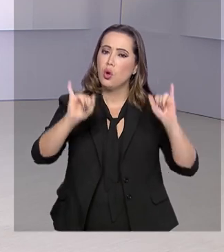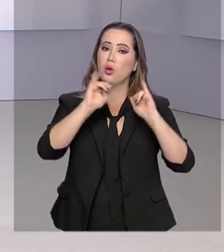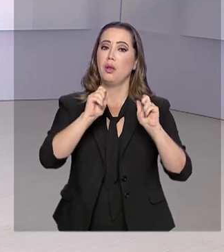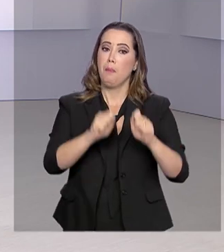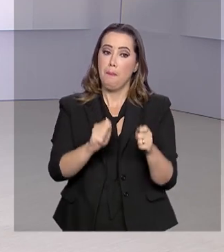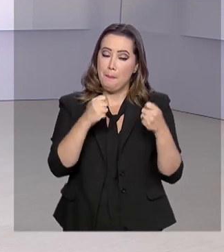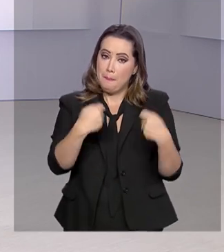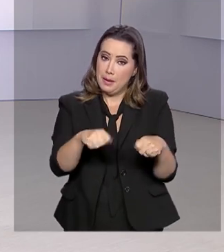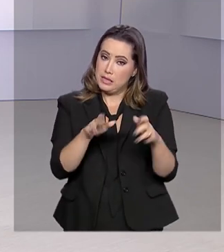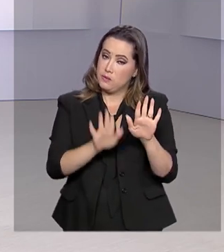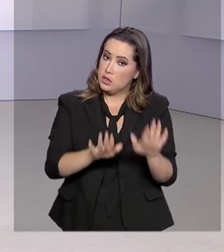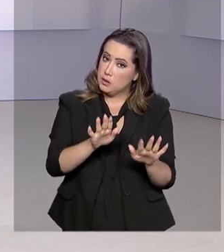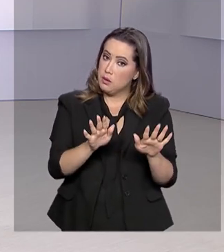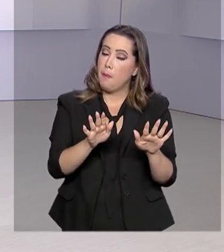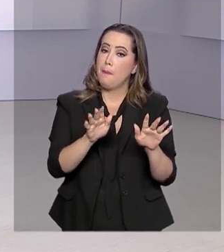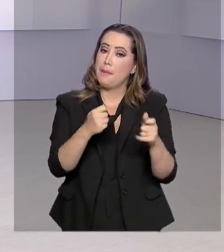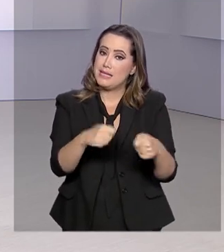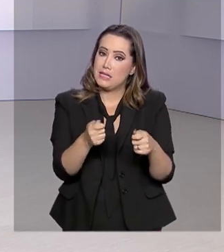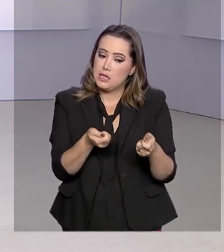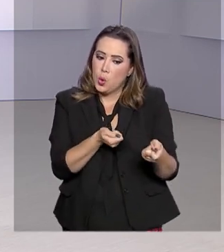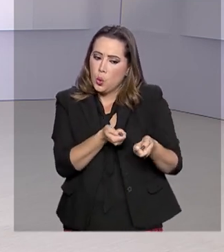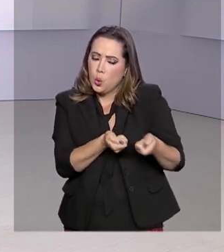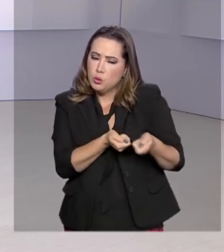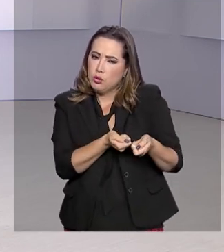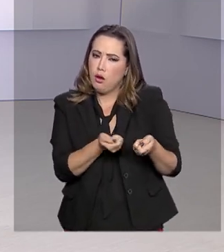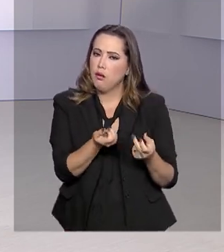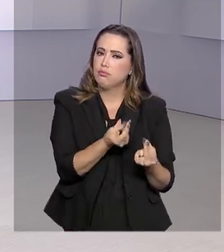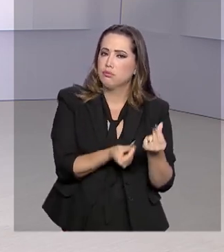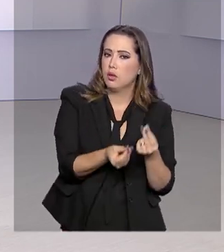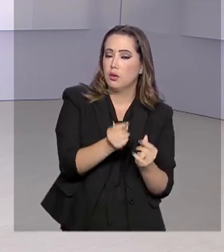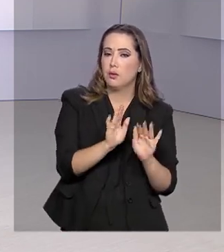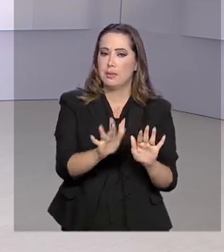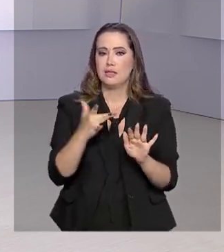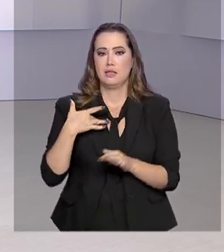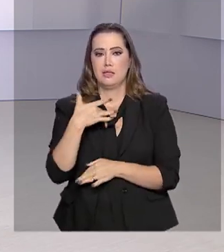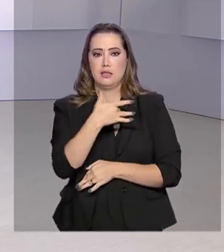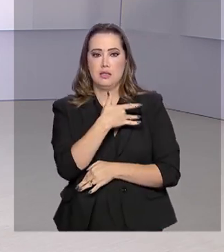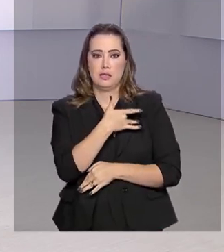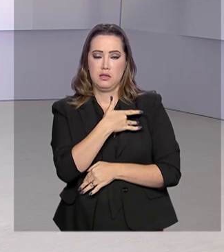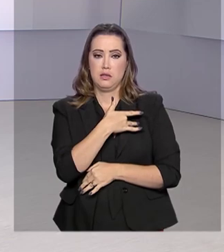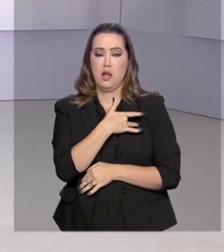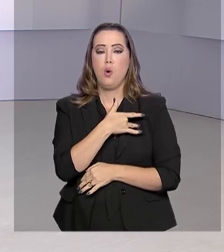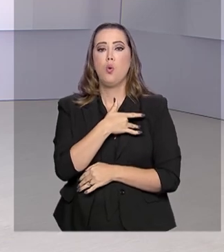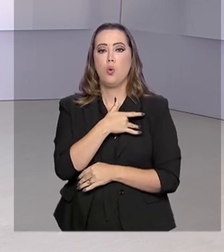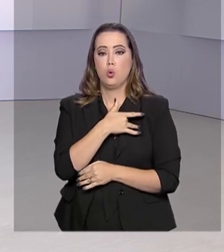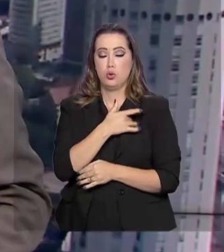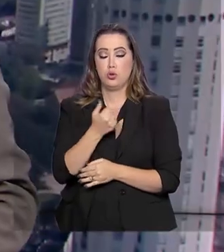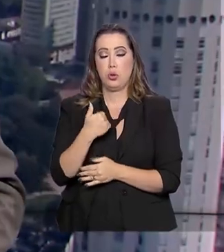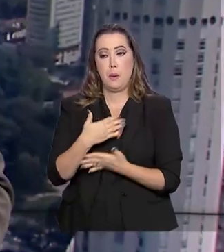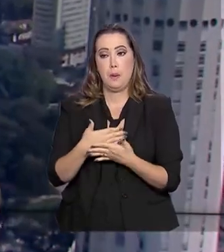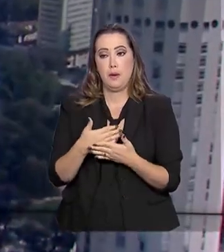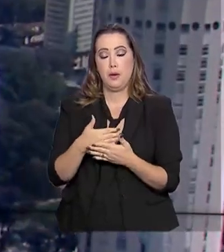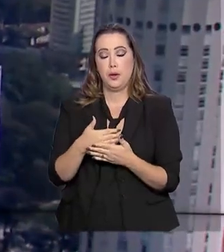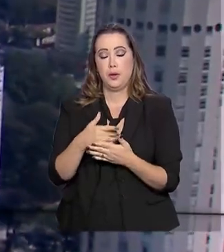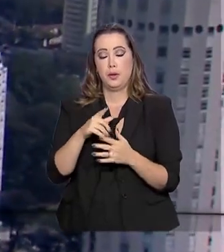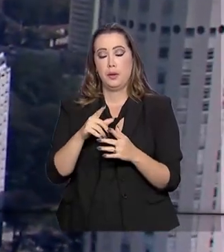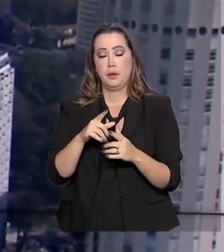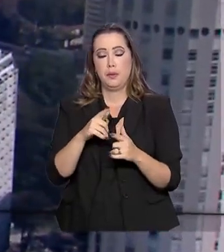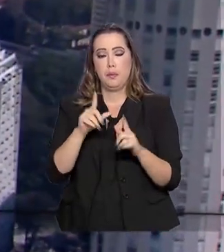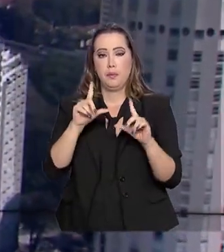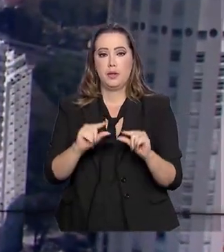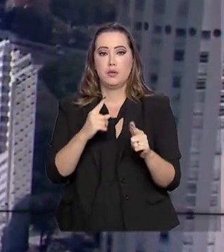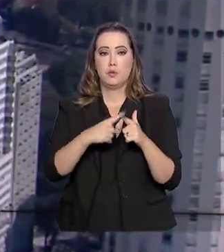contingenciamento de gastos, mas, se houver, a saúde será a pasta menos afetada. A inflação